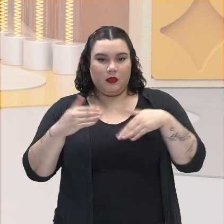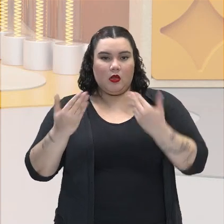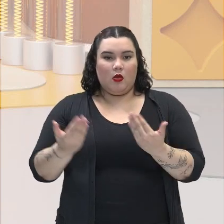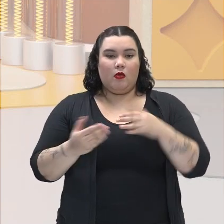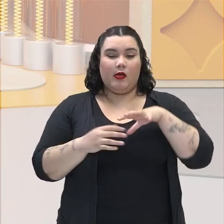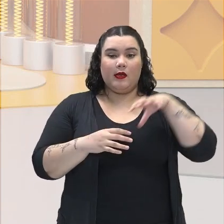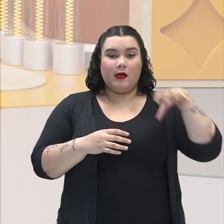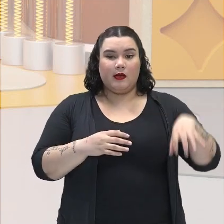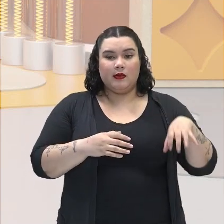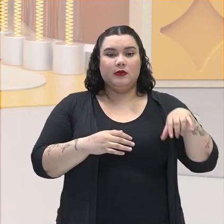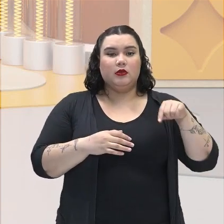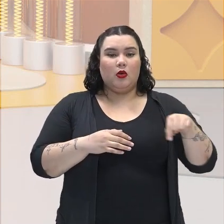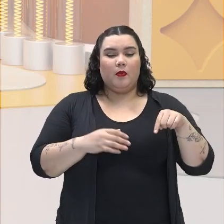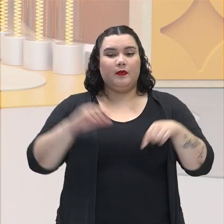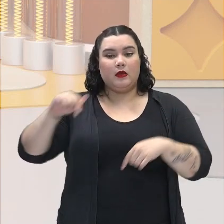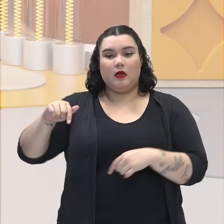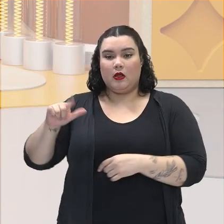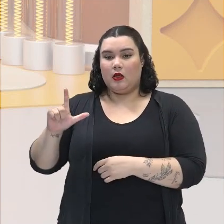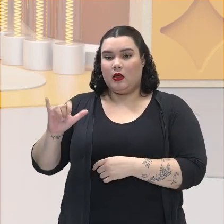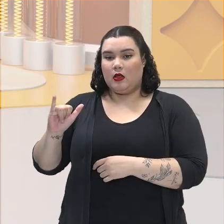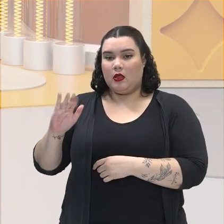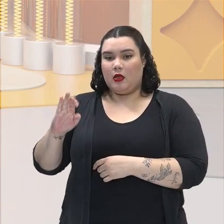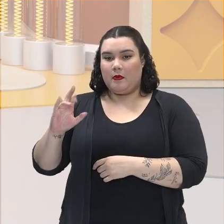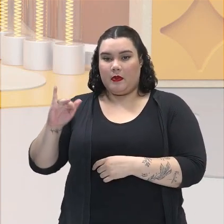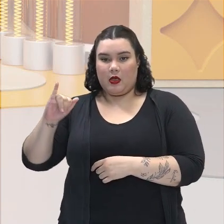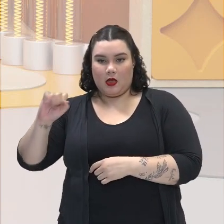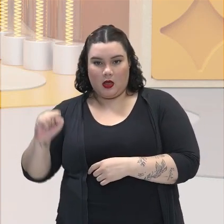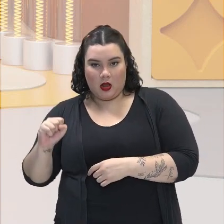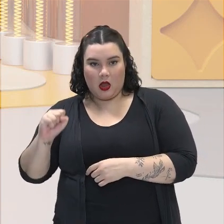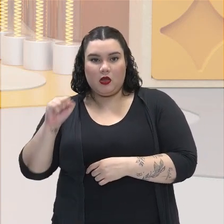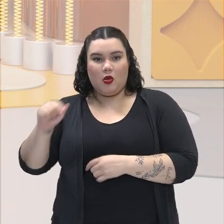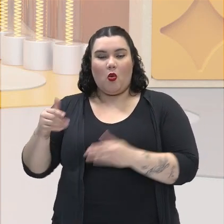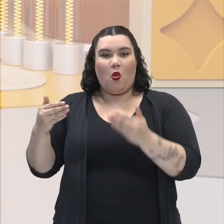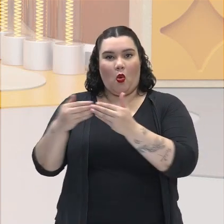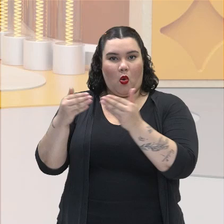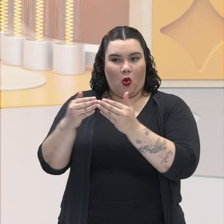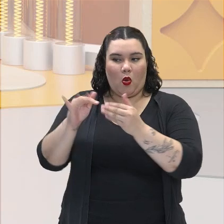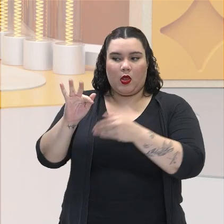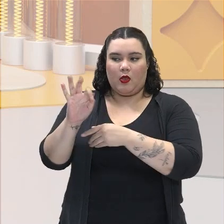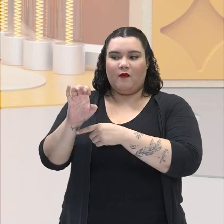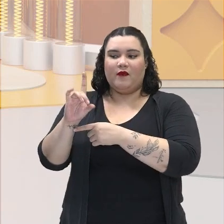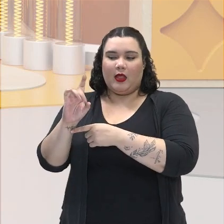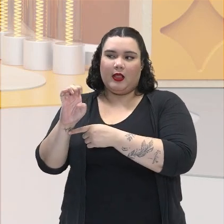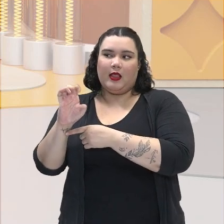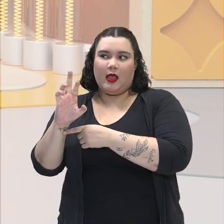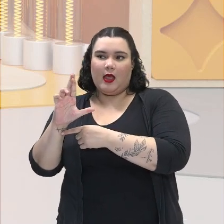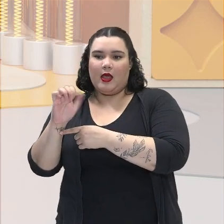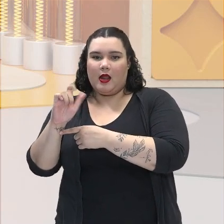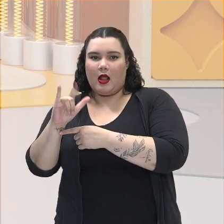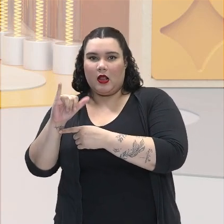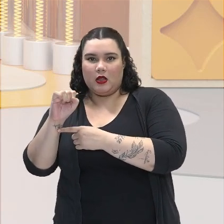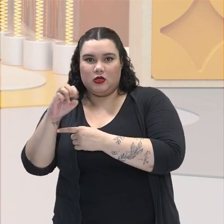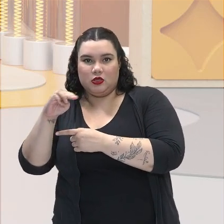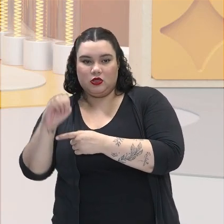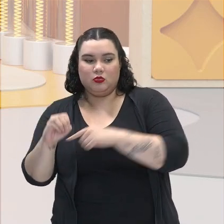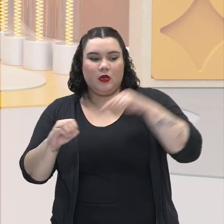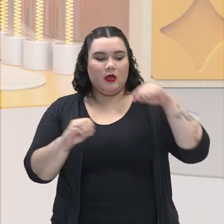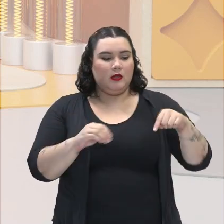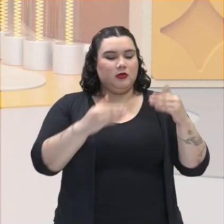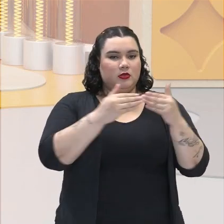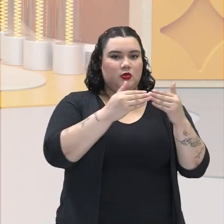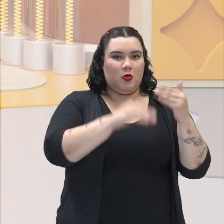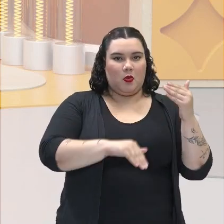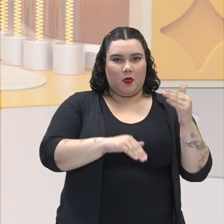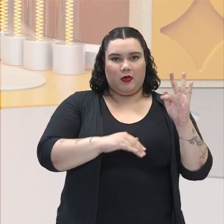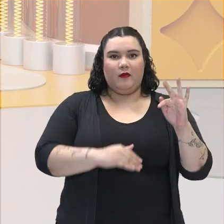federalistas, do outro lado, conservadores eram antifederalistas, porque eles queriam que todo o controle político das províncias